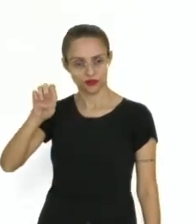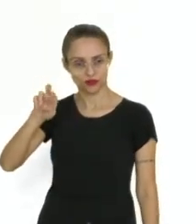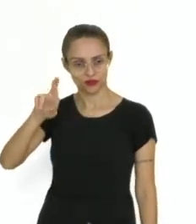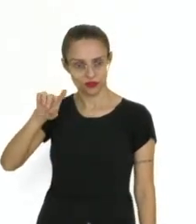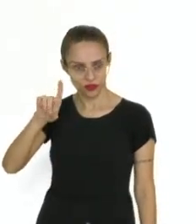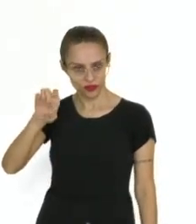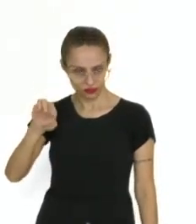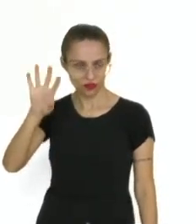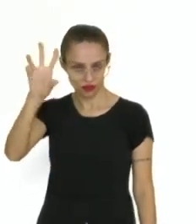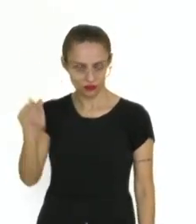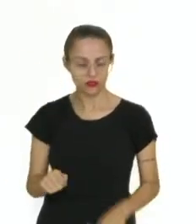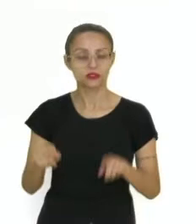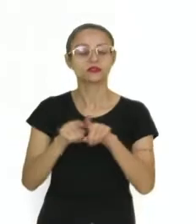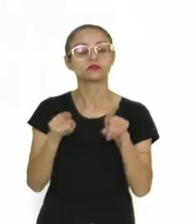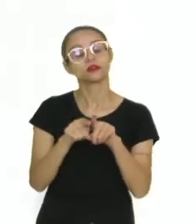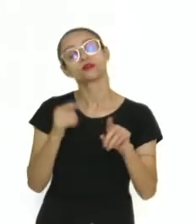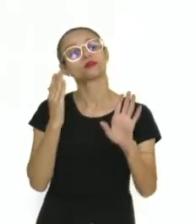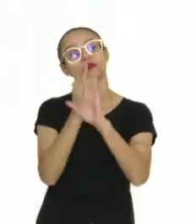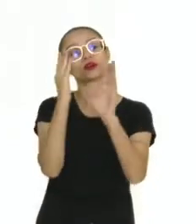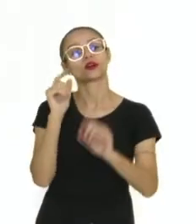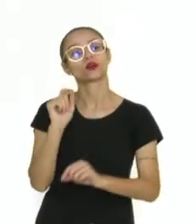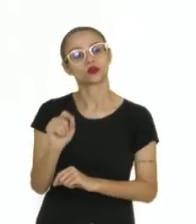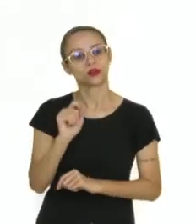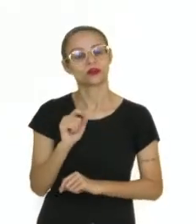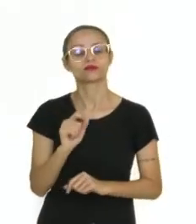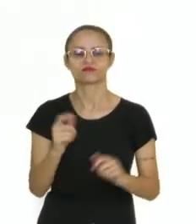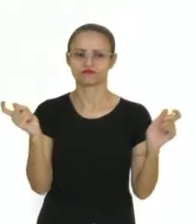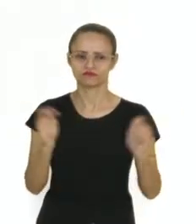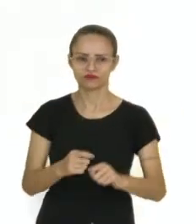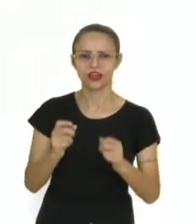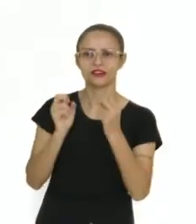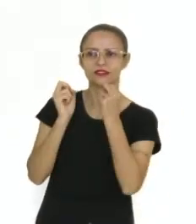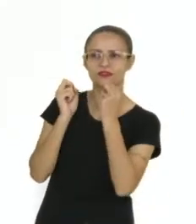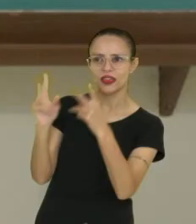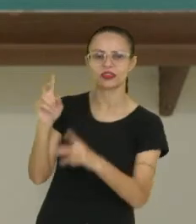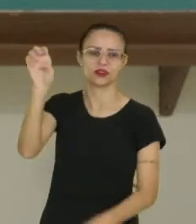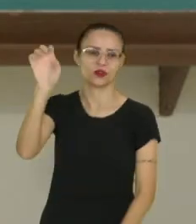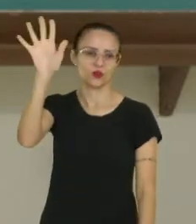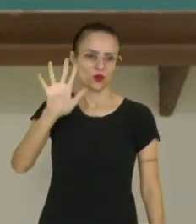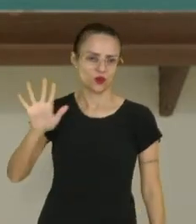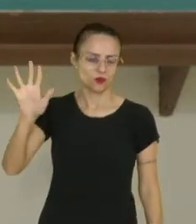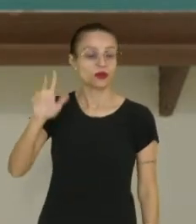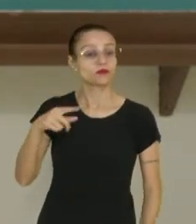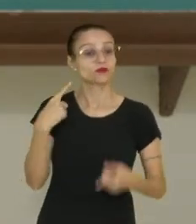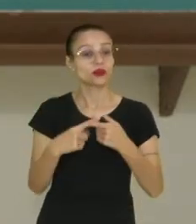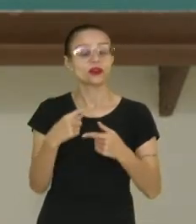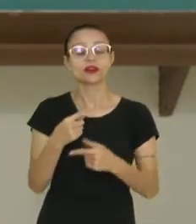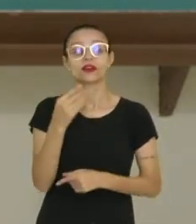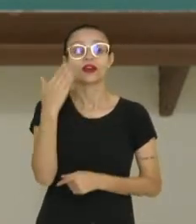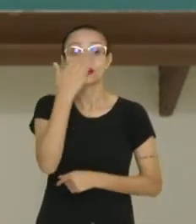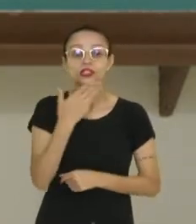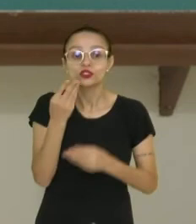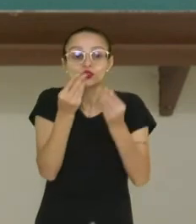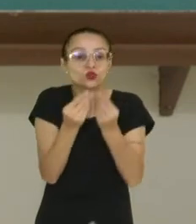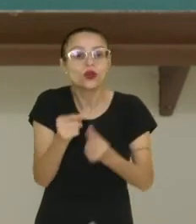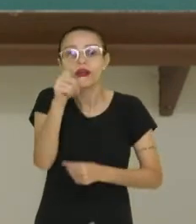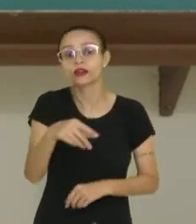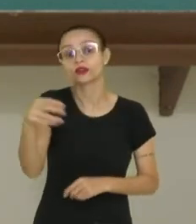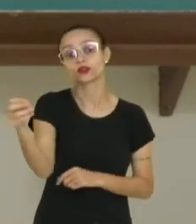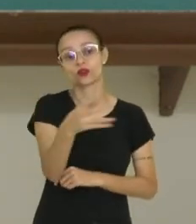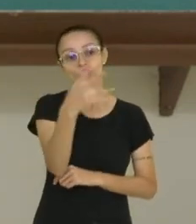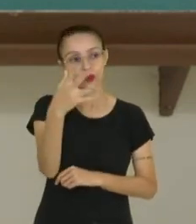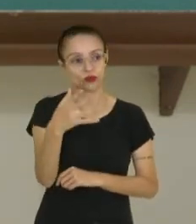E pelo fato de ter como garantir o mercado lucrativo na Europa, uma vez que o açúcar era algo novo, né?